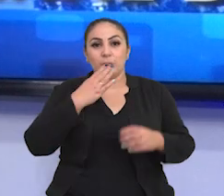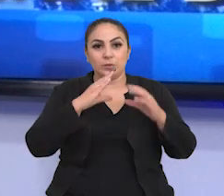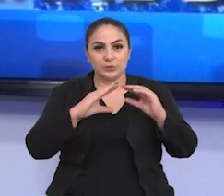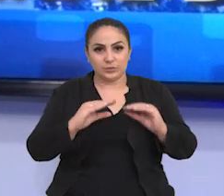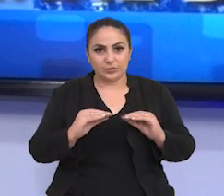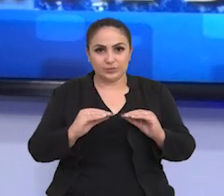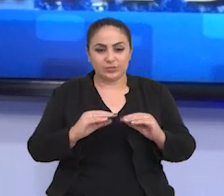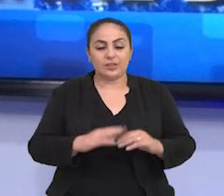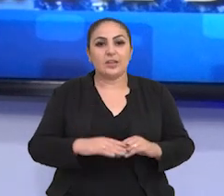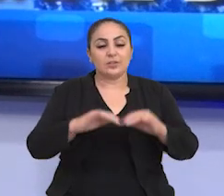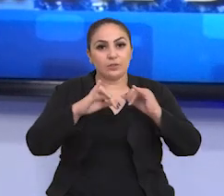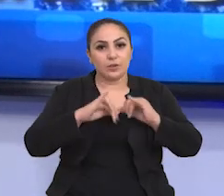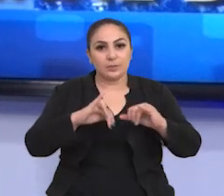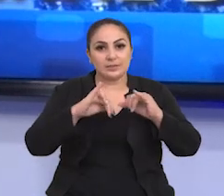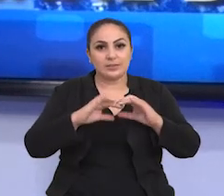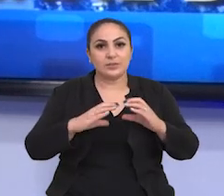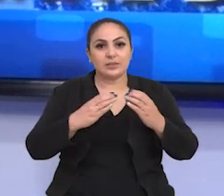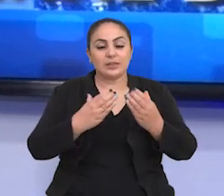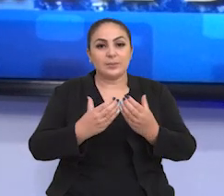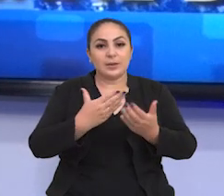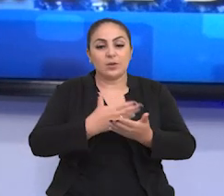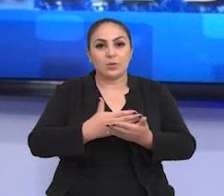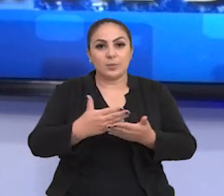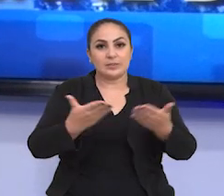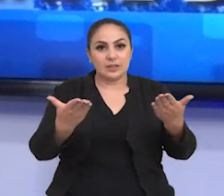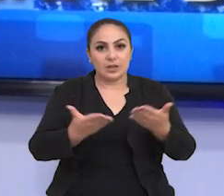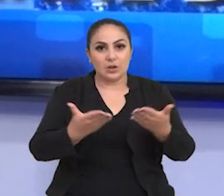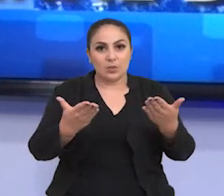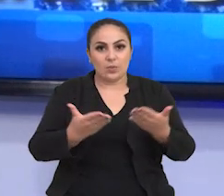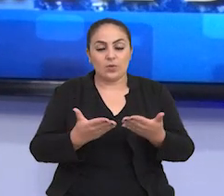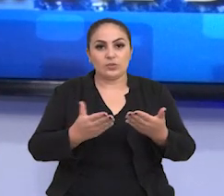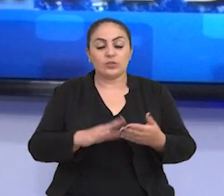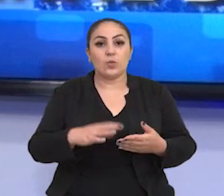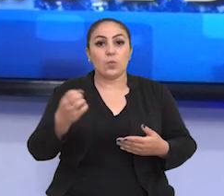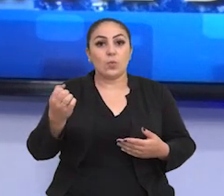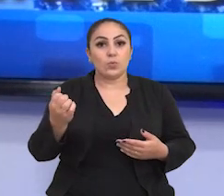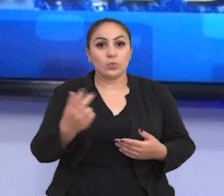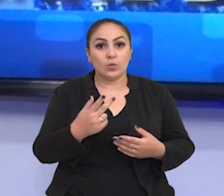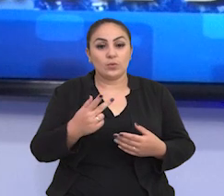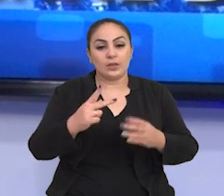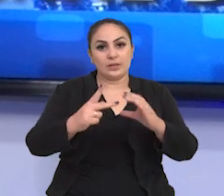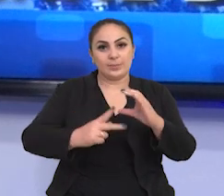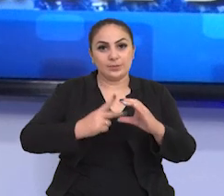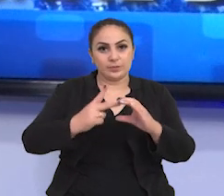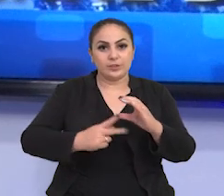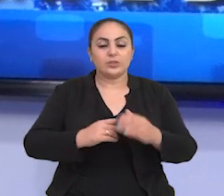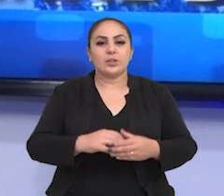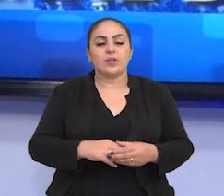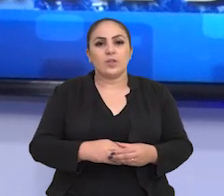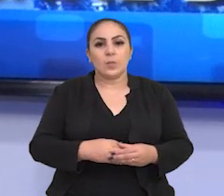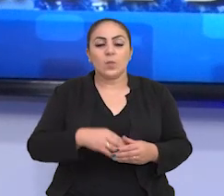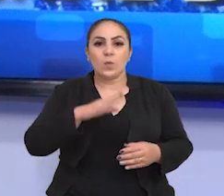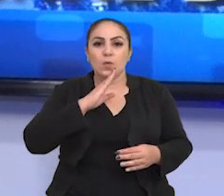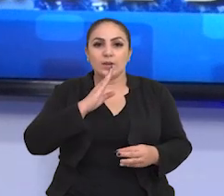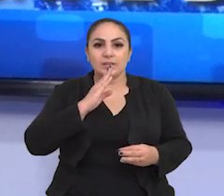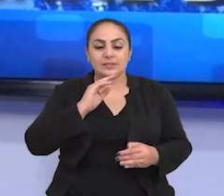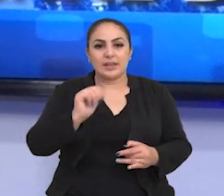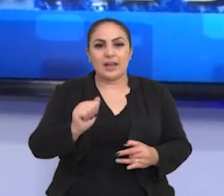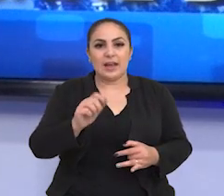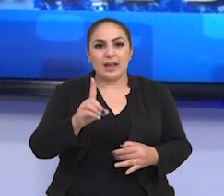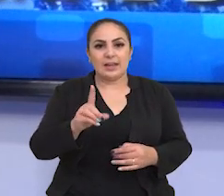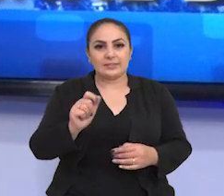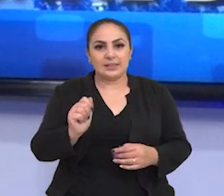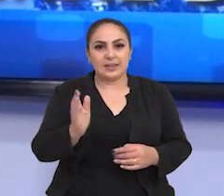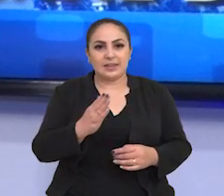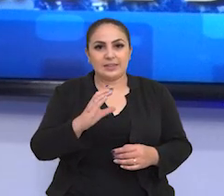Boa noite. O Jornal da Câmara inicia hoje a série O Novo Legislativo. Vamos conhecer